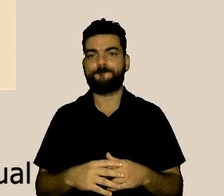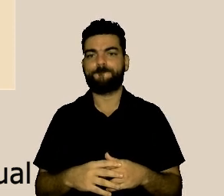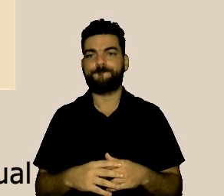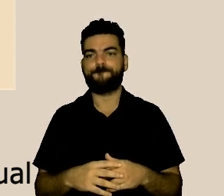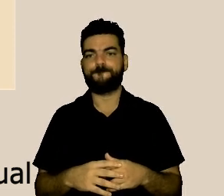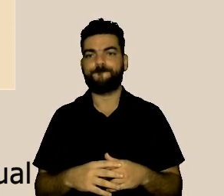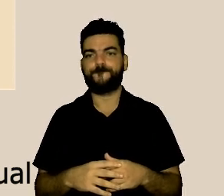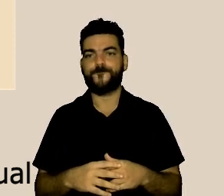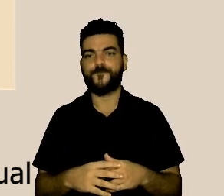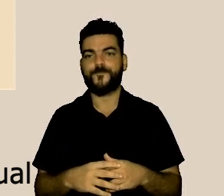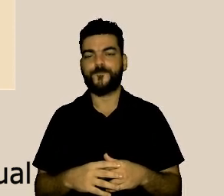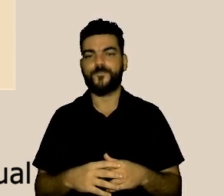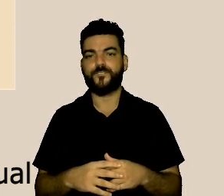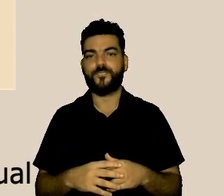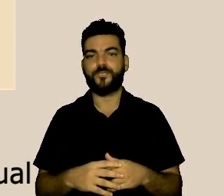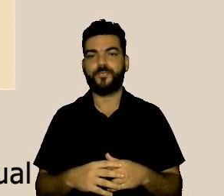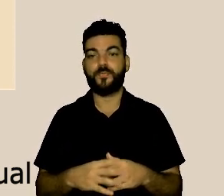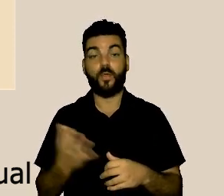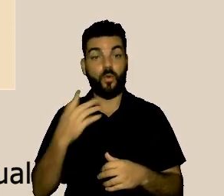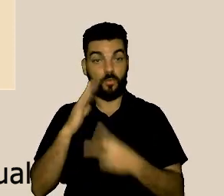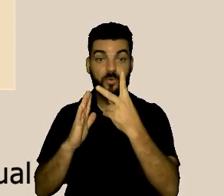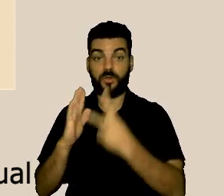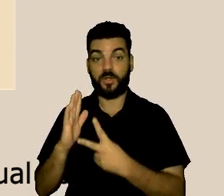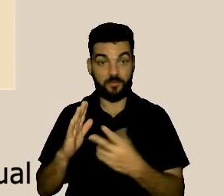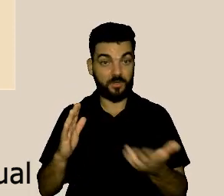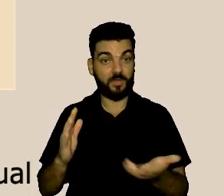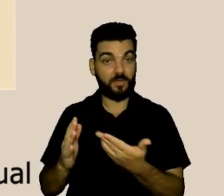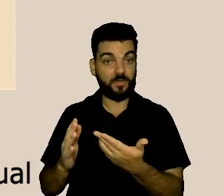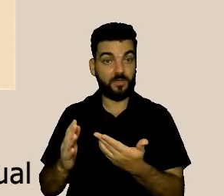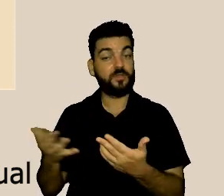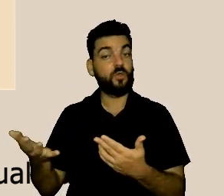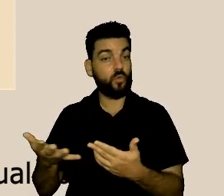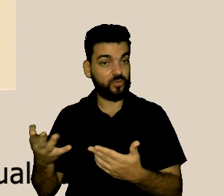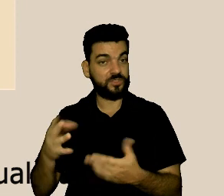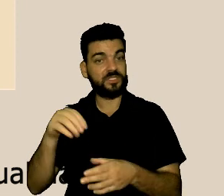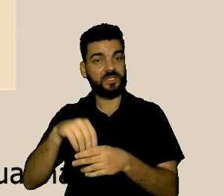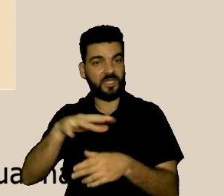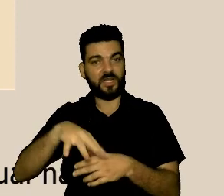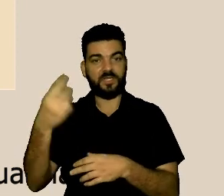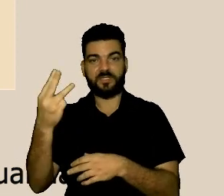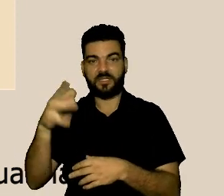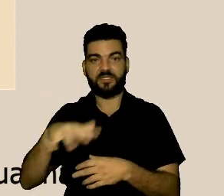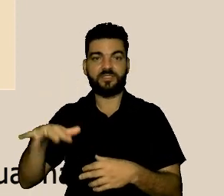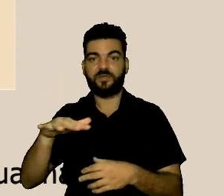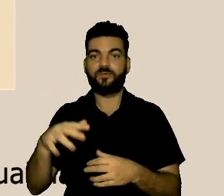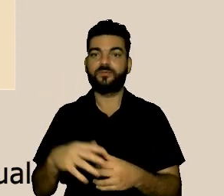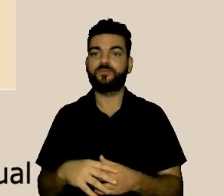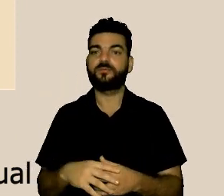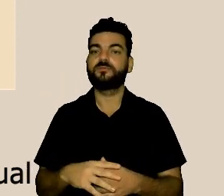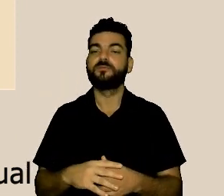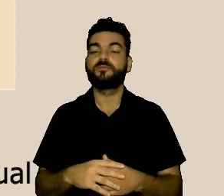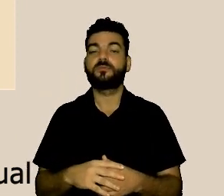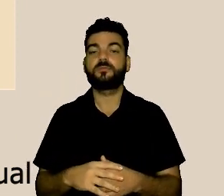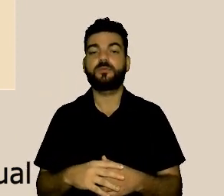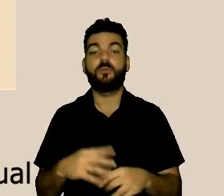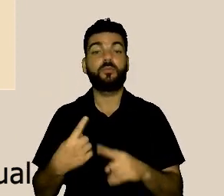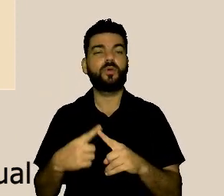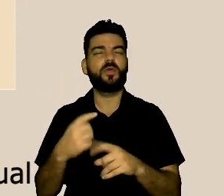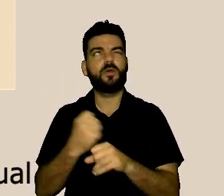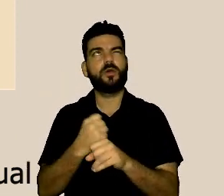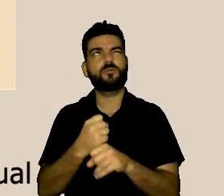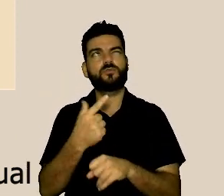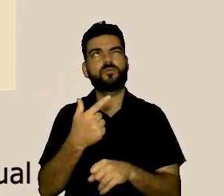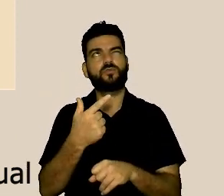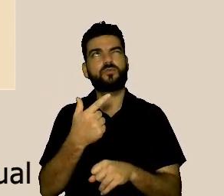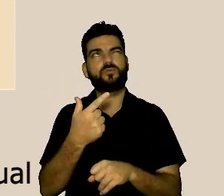programa vivamente que a gente tem hoje dentro da terceira região, porque em 2019,